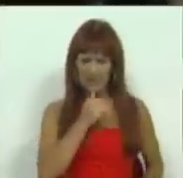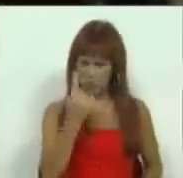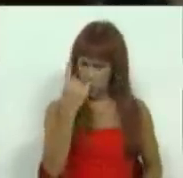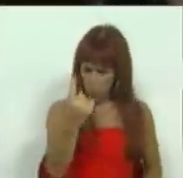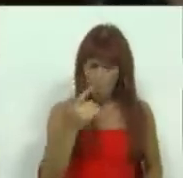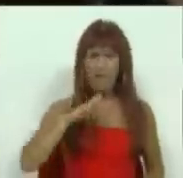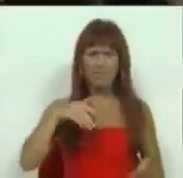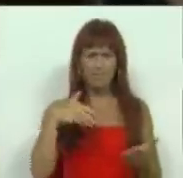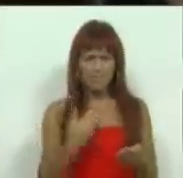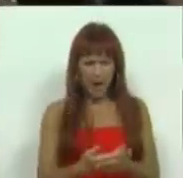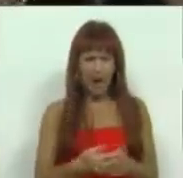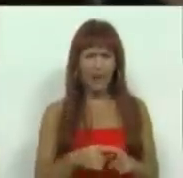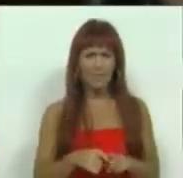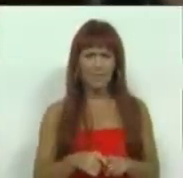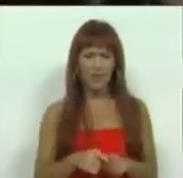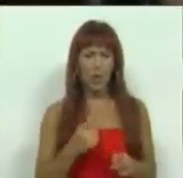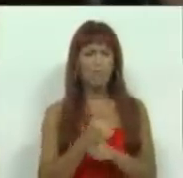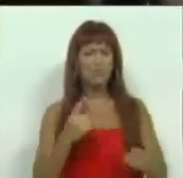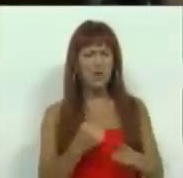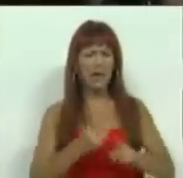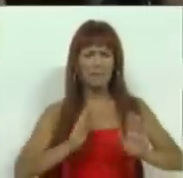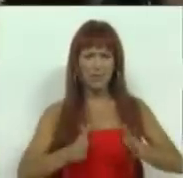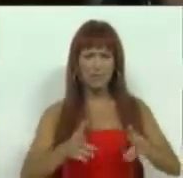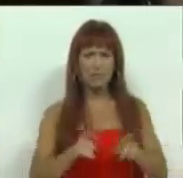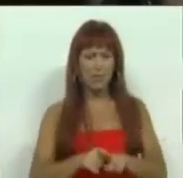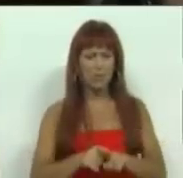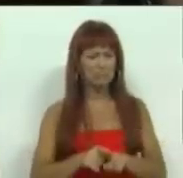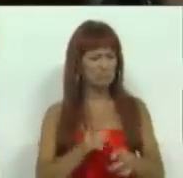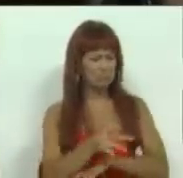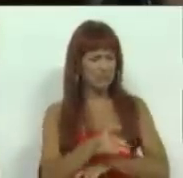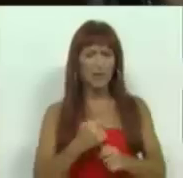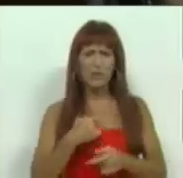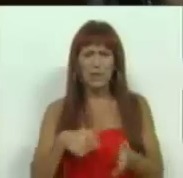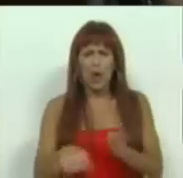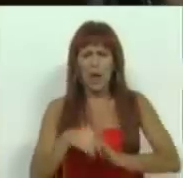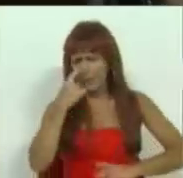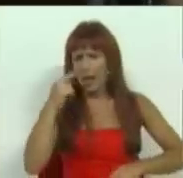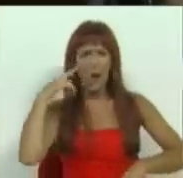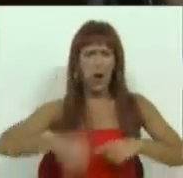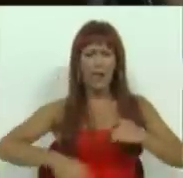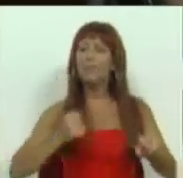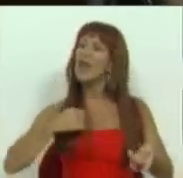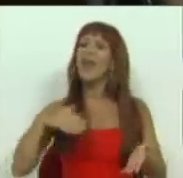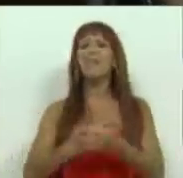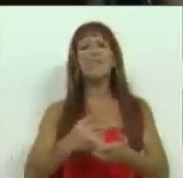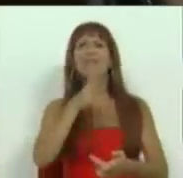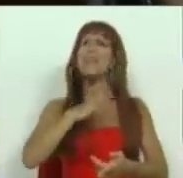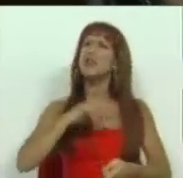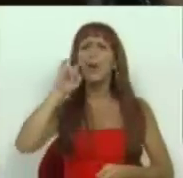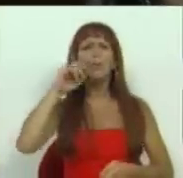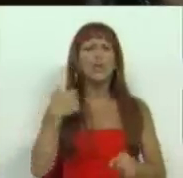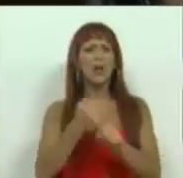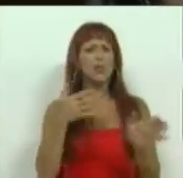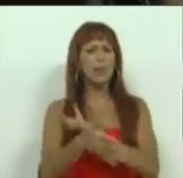que torna a justa causa em lei da selva e dizem-nos que é para proteger o emprego e